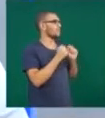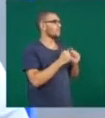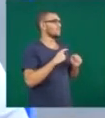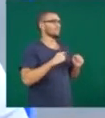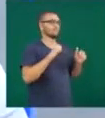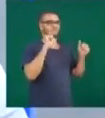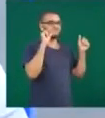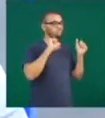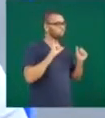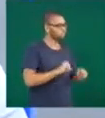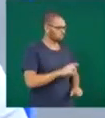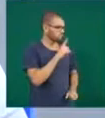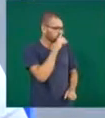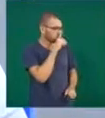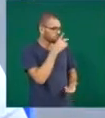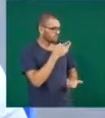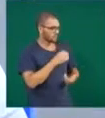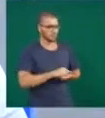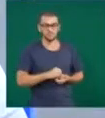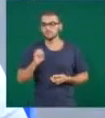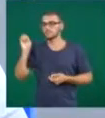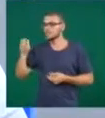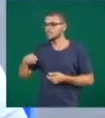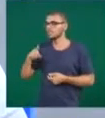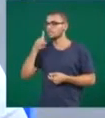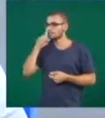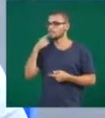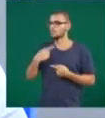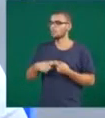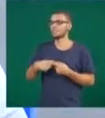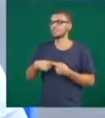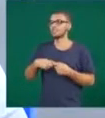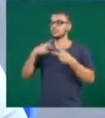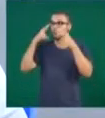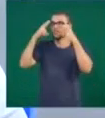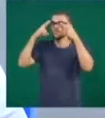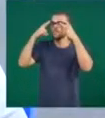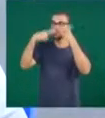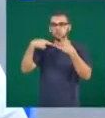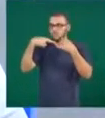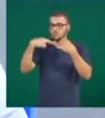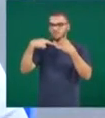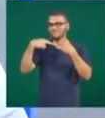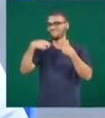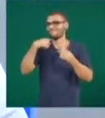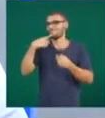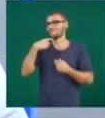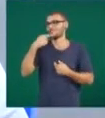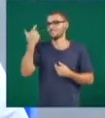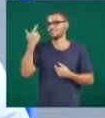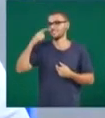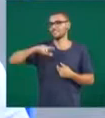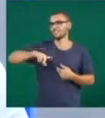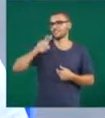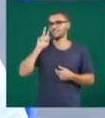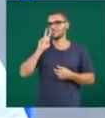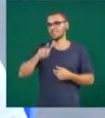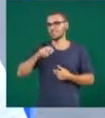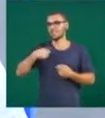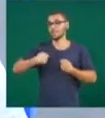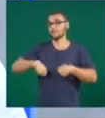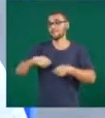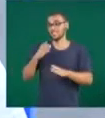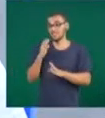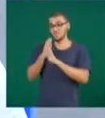Oferecem vários riscos, principalmente porque o dano, a lesão visual é permanente, é irreversível. Então, daí a necessidade de um